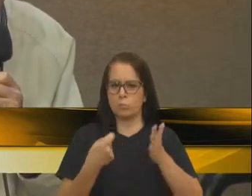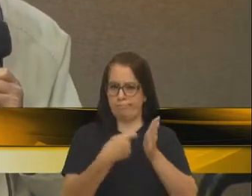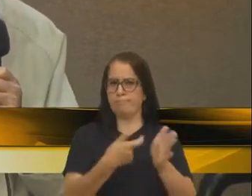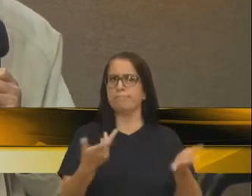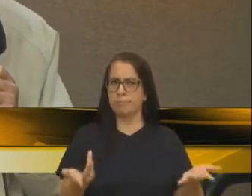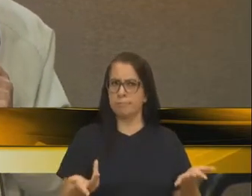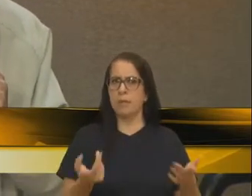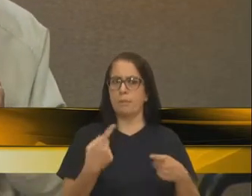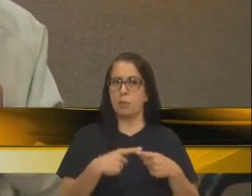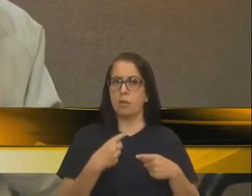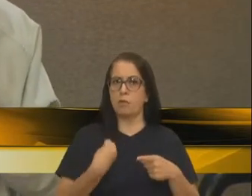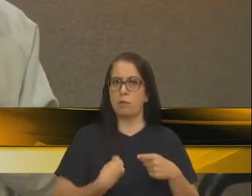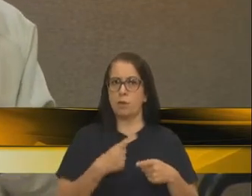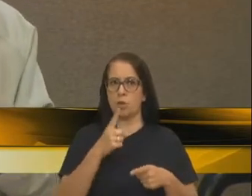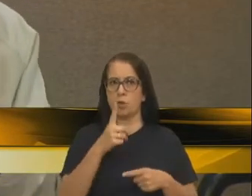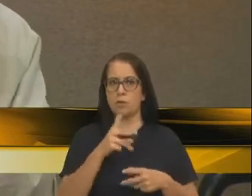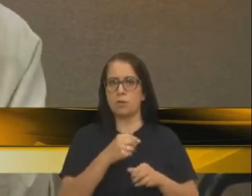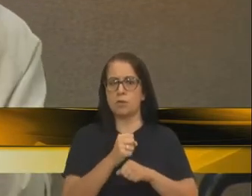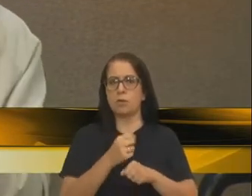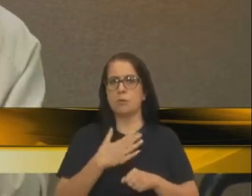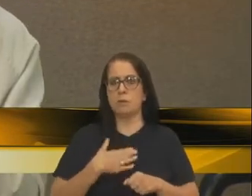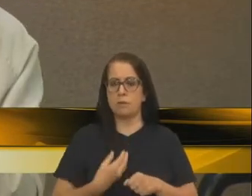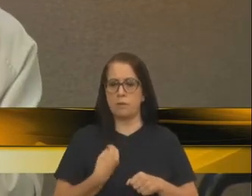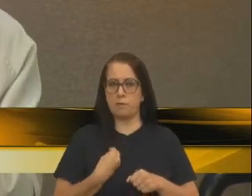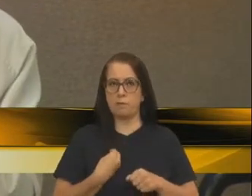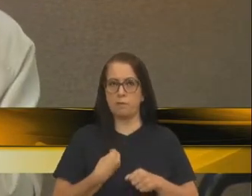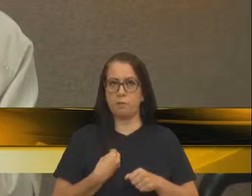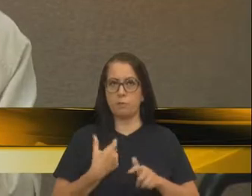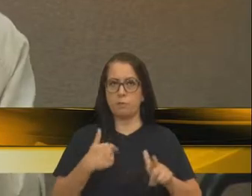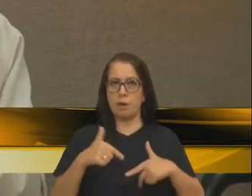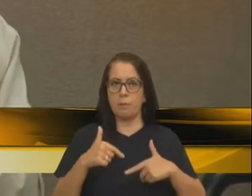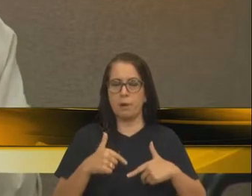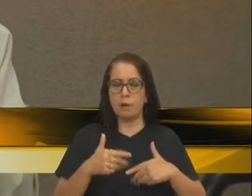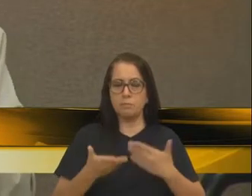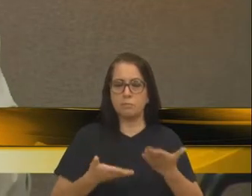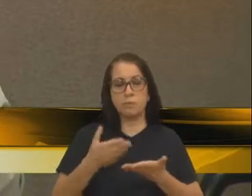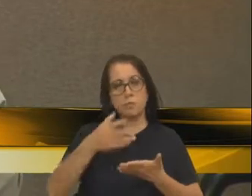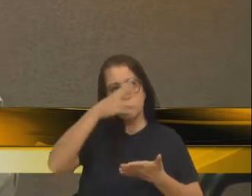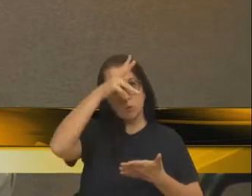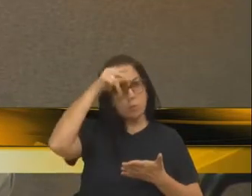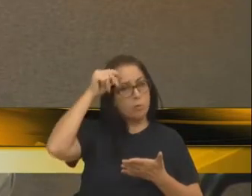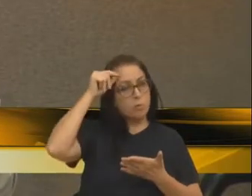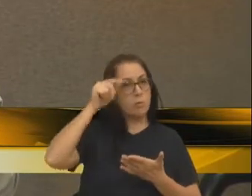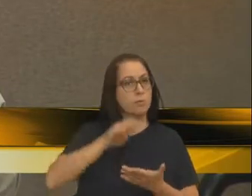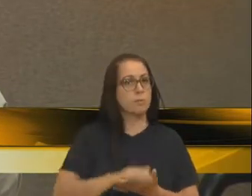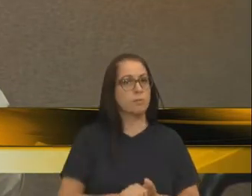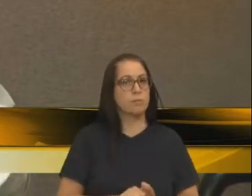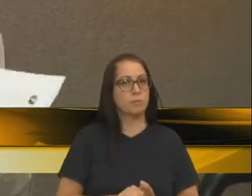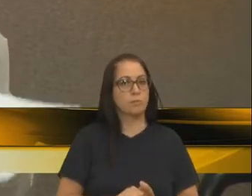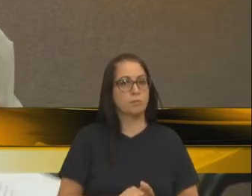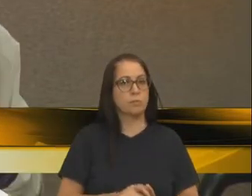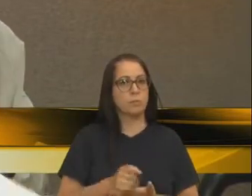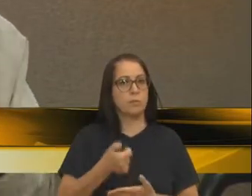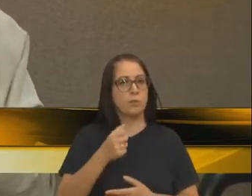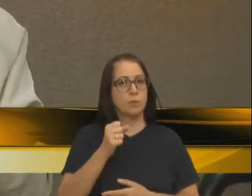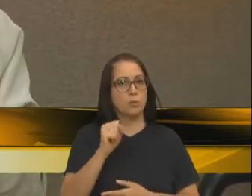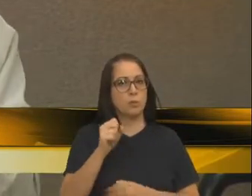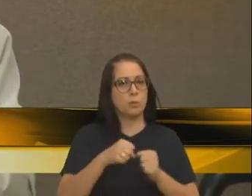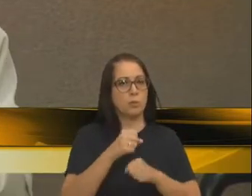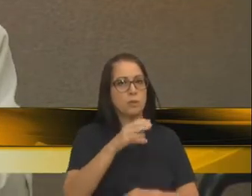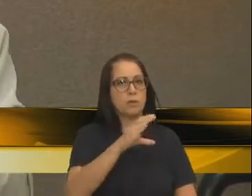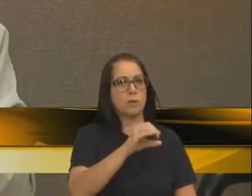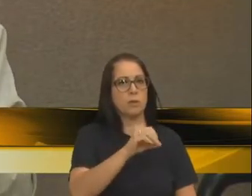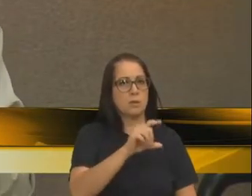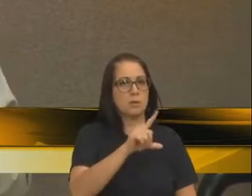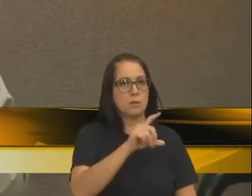porque eu vivi 12 anos da minha vida, dediquei o serviço público ali na frente, quase oito anos na Codec e